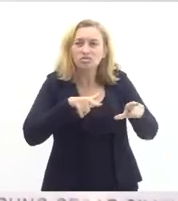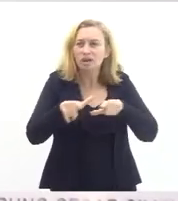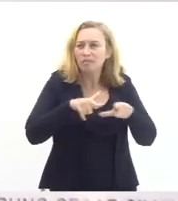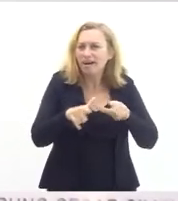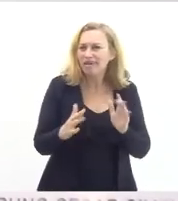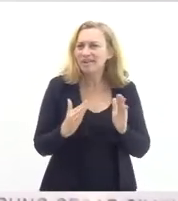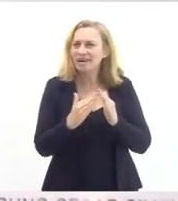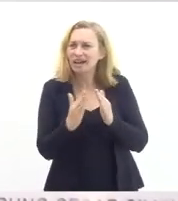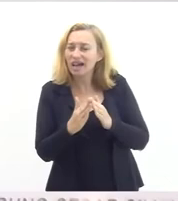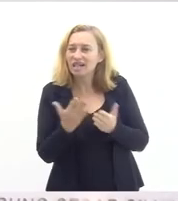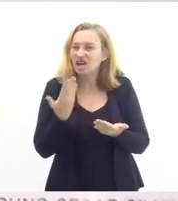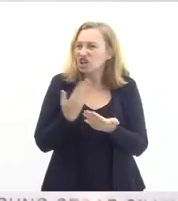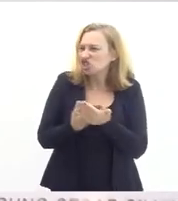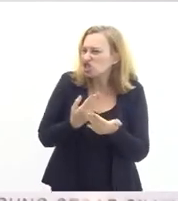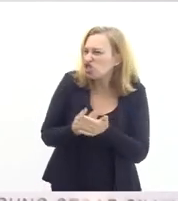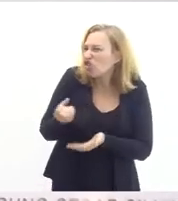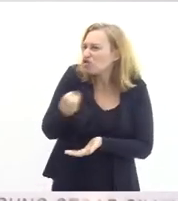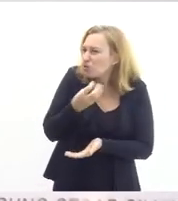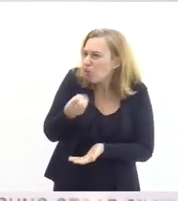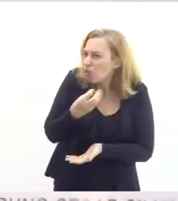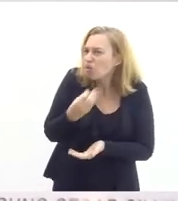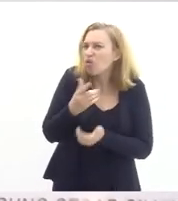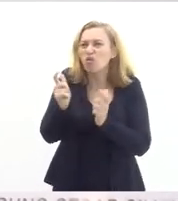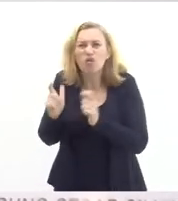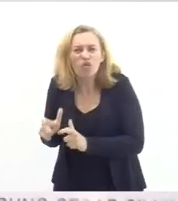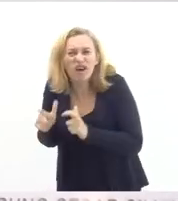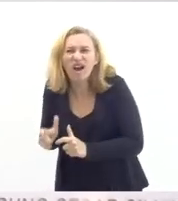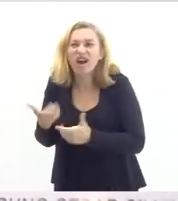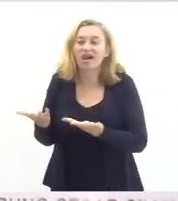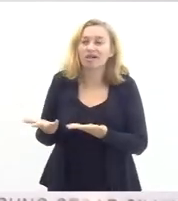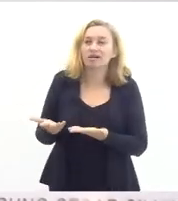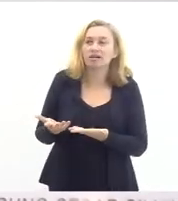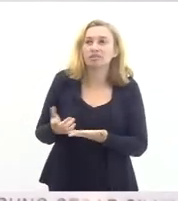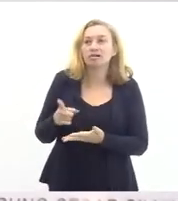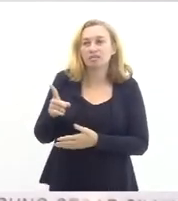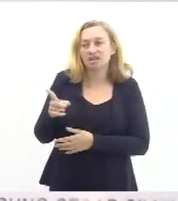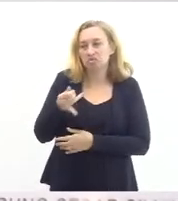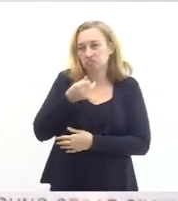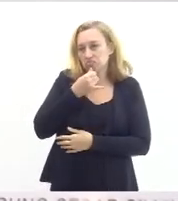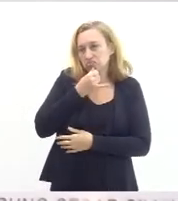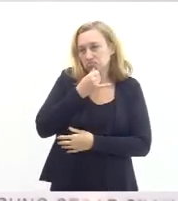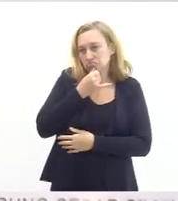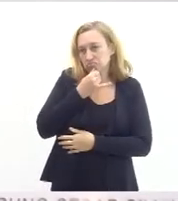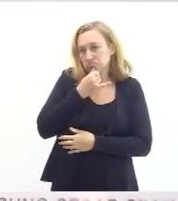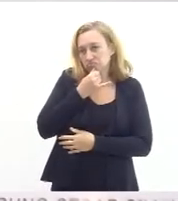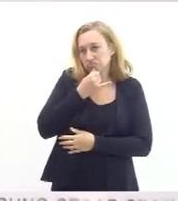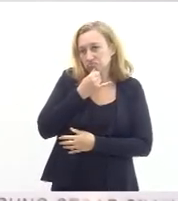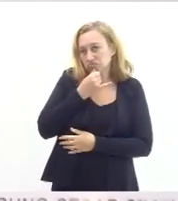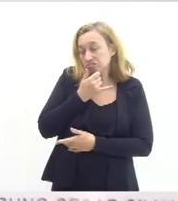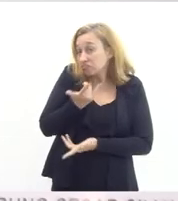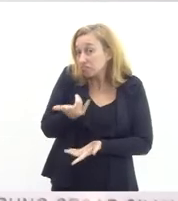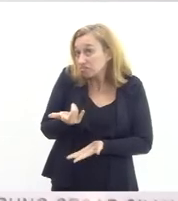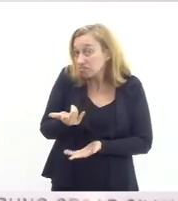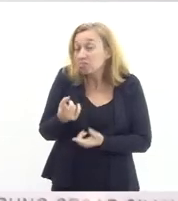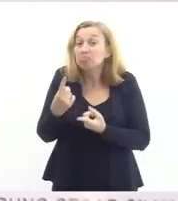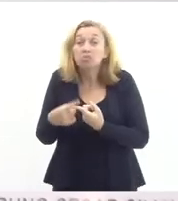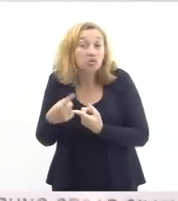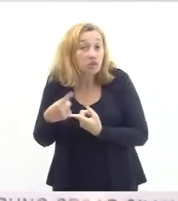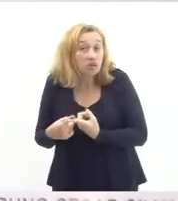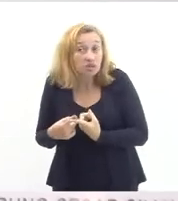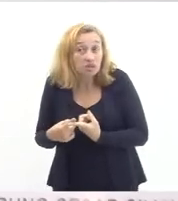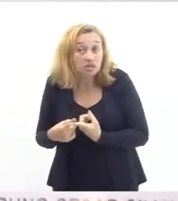a escola nova aquela coisa toda mas ela foi frustrada foi frustrada porque